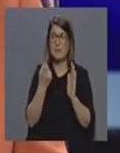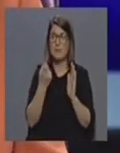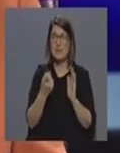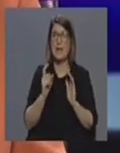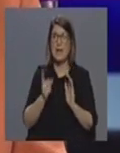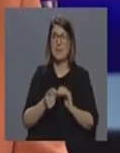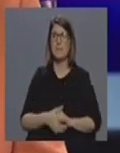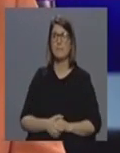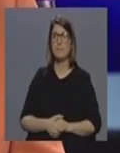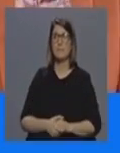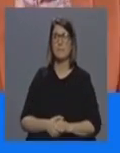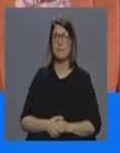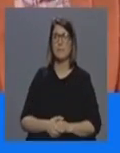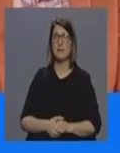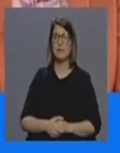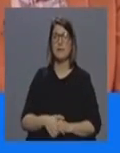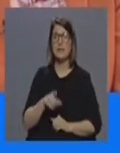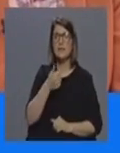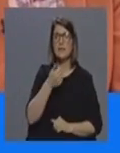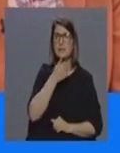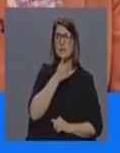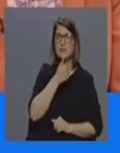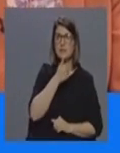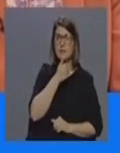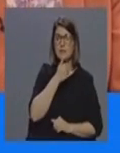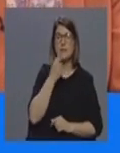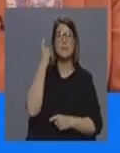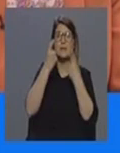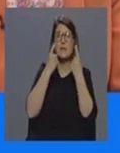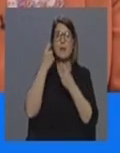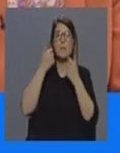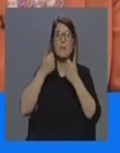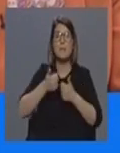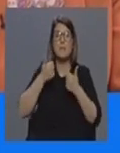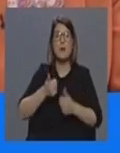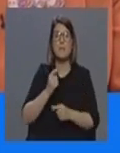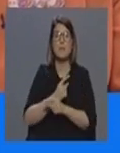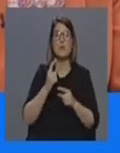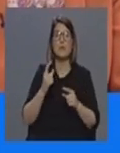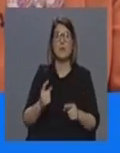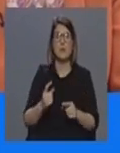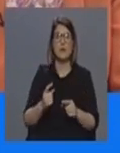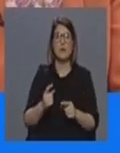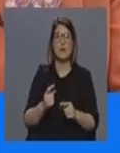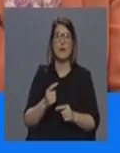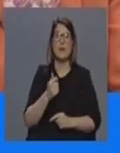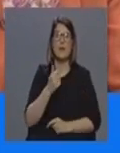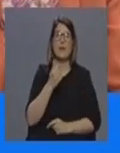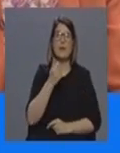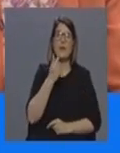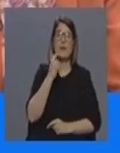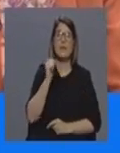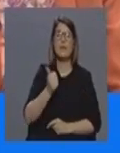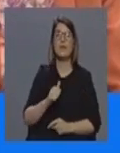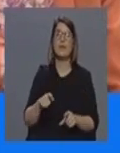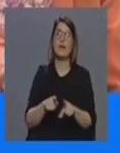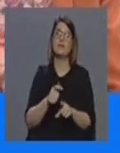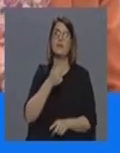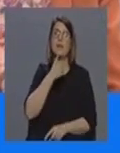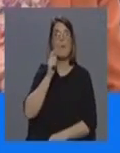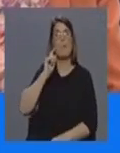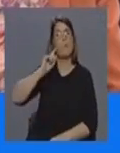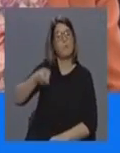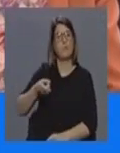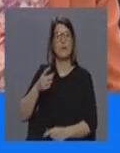isso é uma decisão que entretanto tem que ser ponderada porque entretanto não pode ser tomada digamos à revelia de um plano de